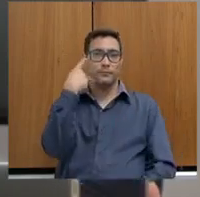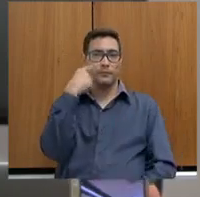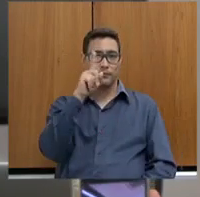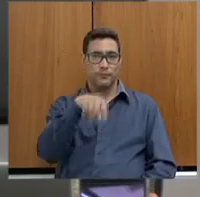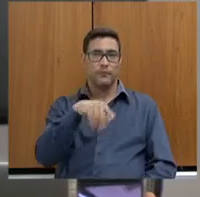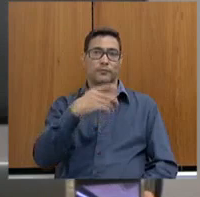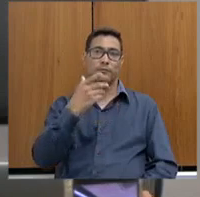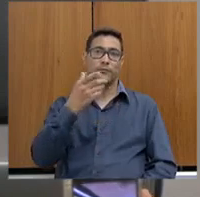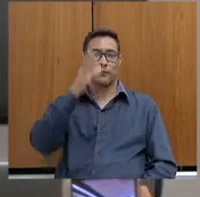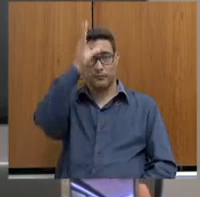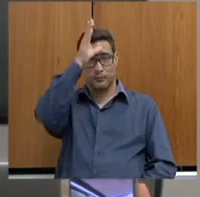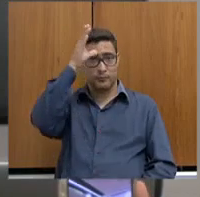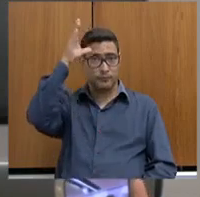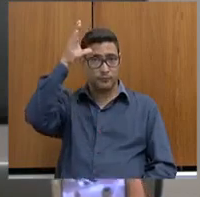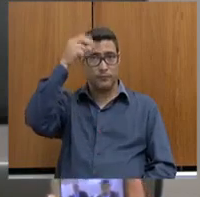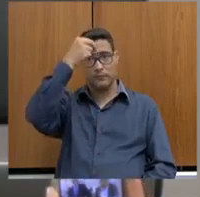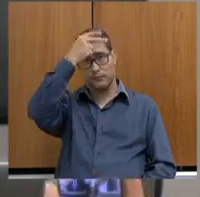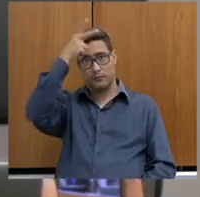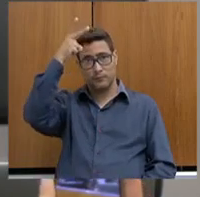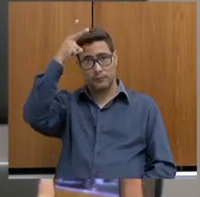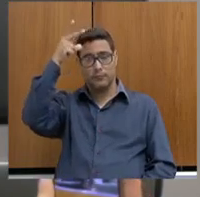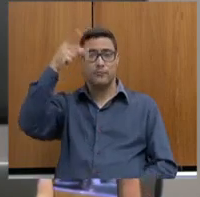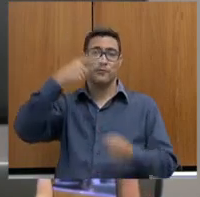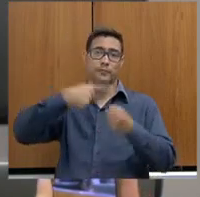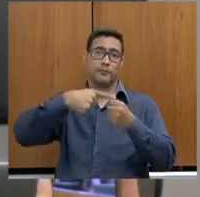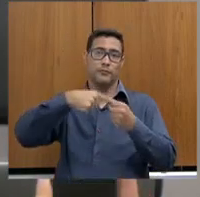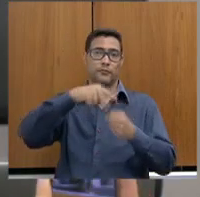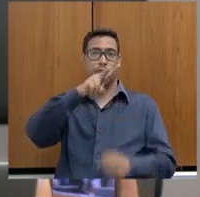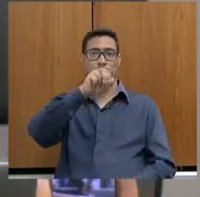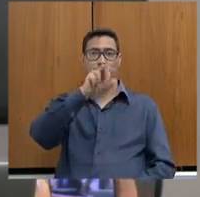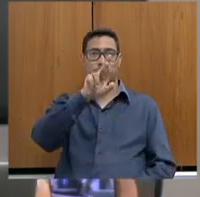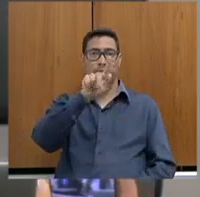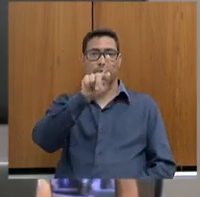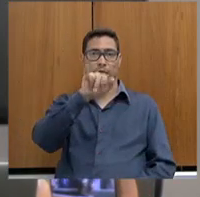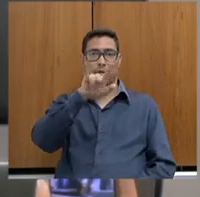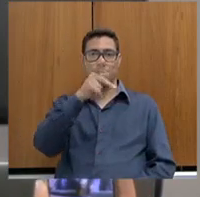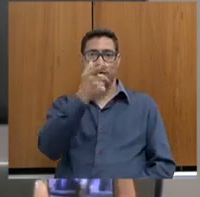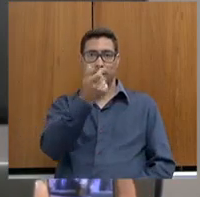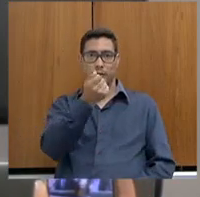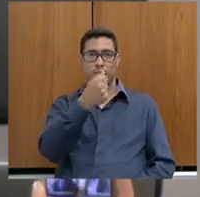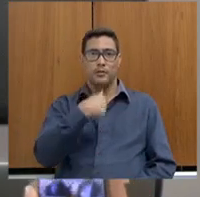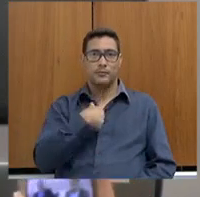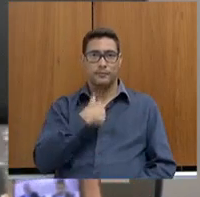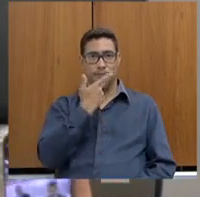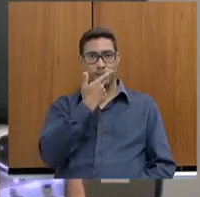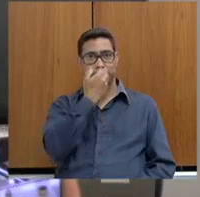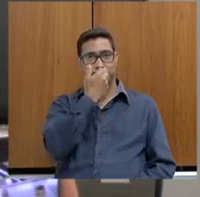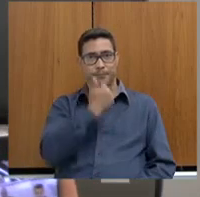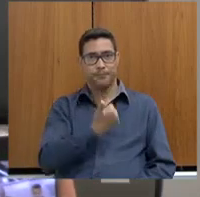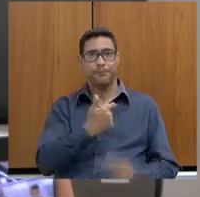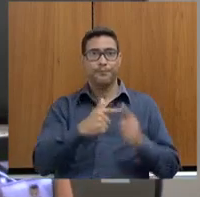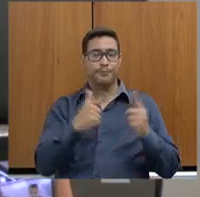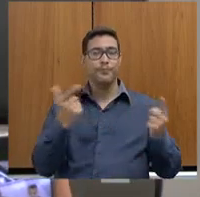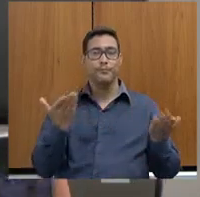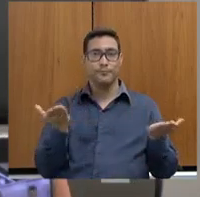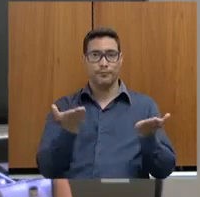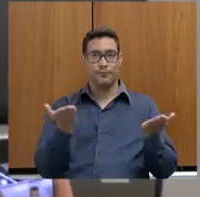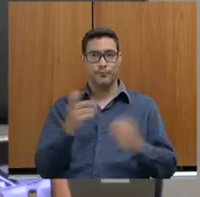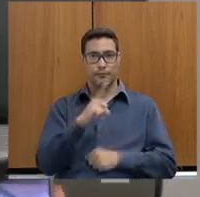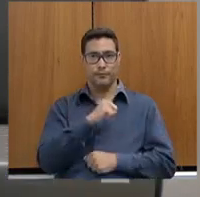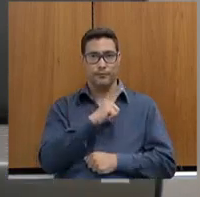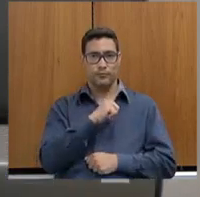Municipal no município de Varginha. O vereador faz muito bem, não é, secretário? Nós tivemos aquele